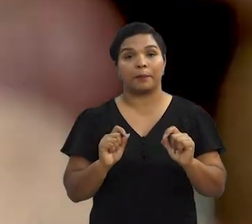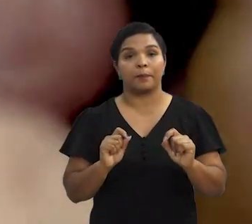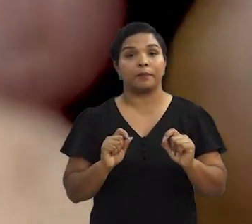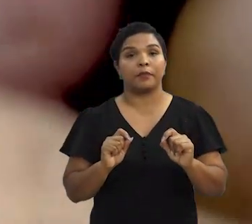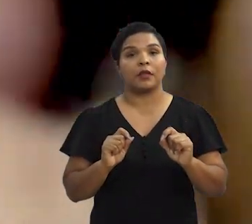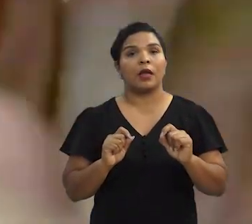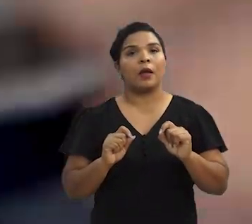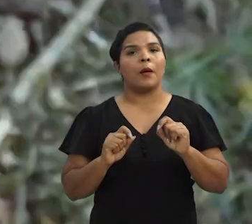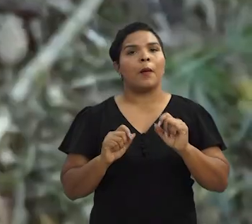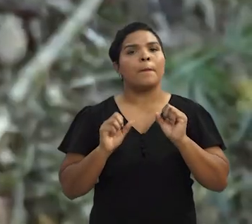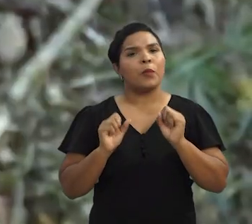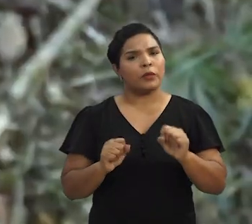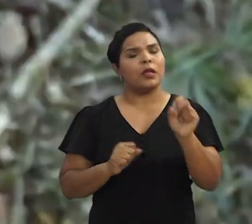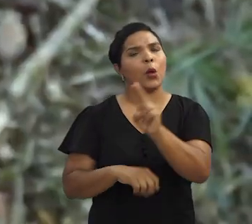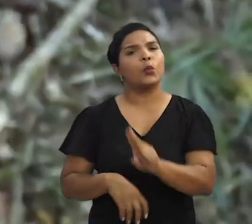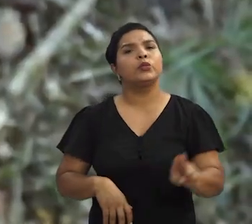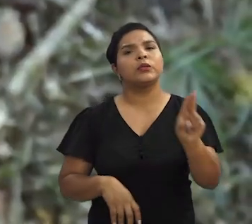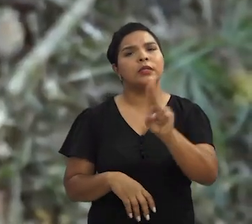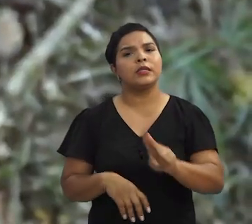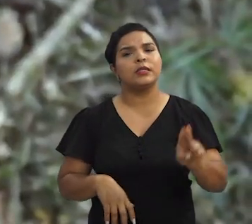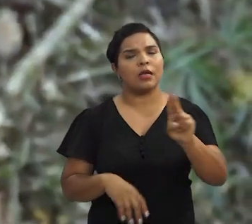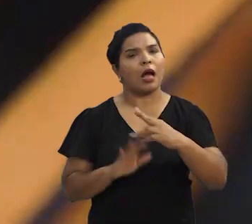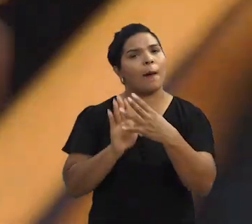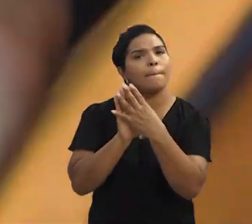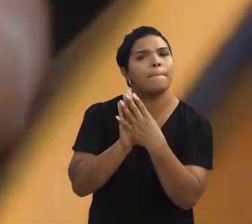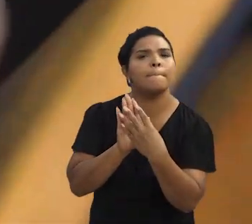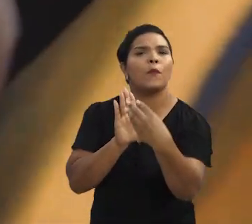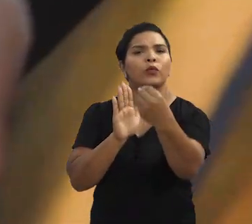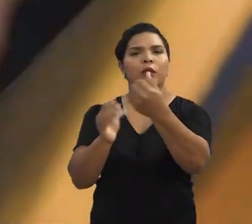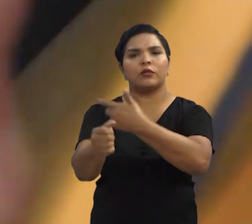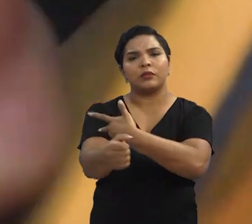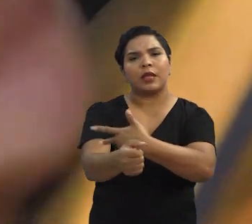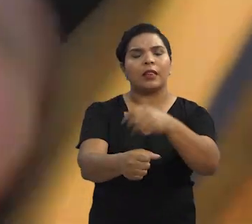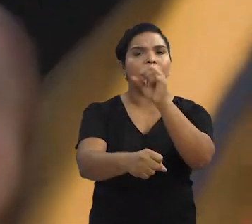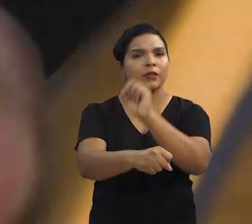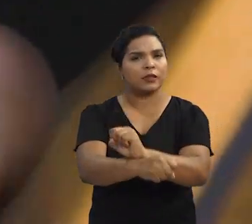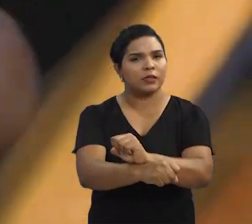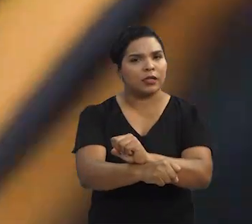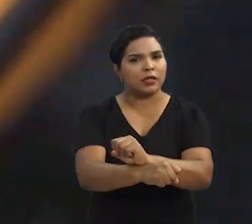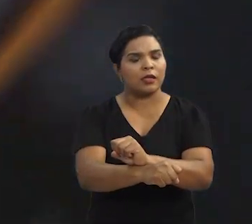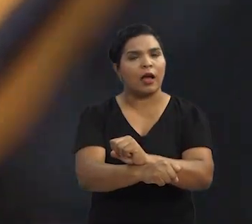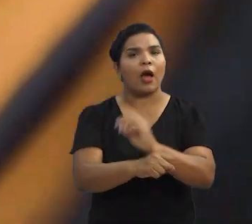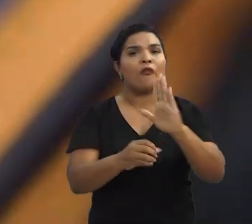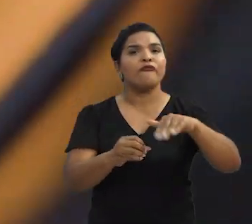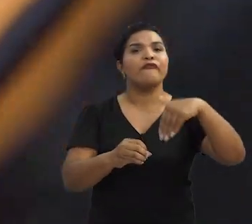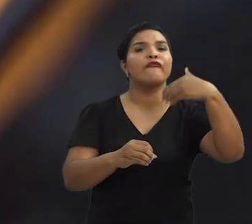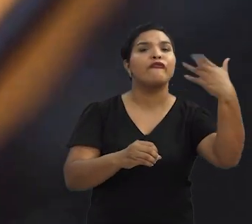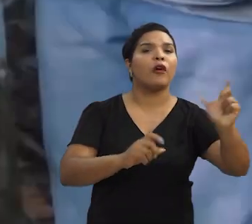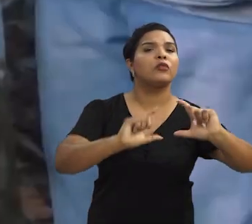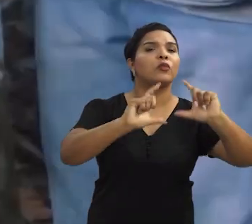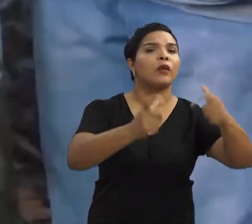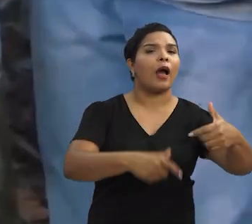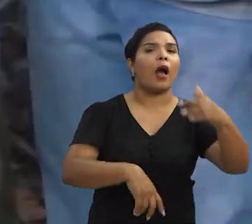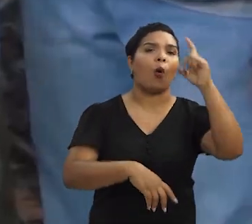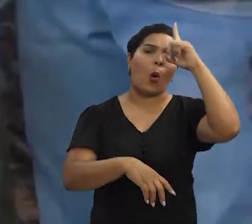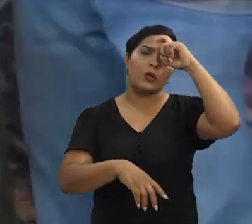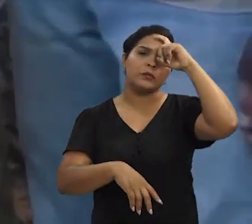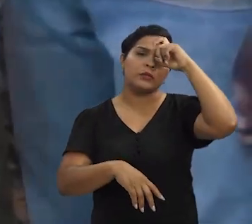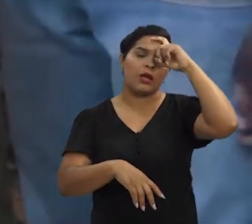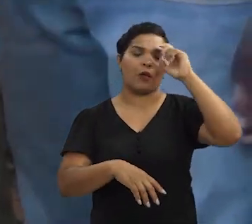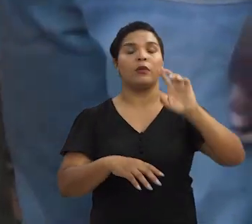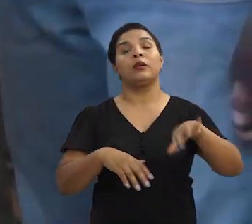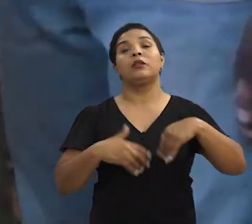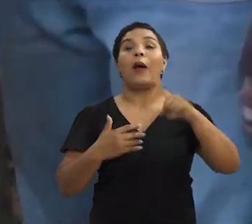para a gente poder utilizar esse modelo de anestesia fora de clínicas, fora de